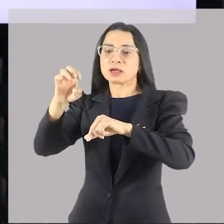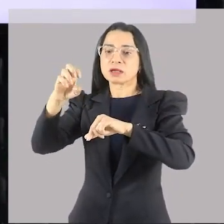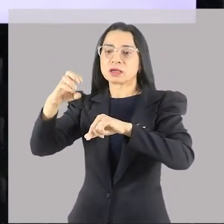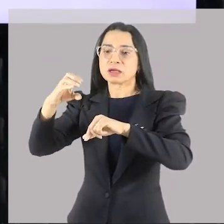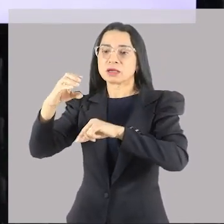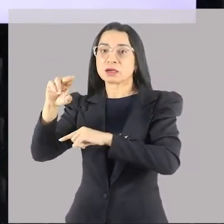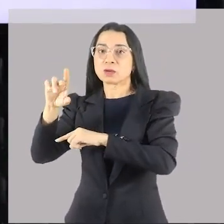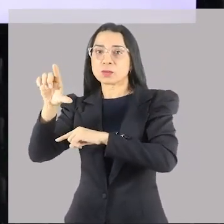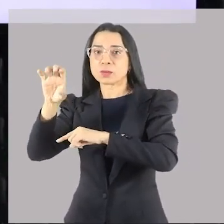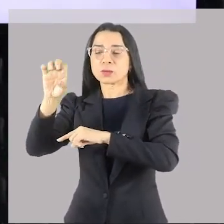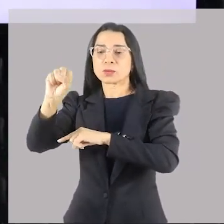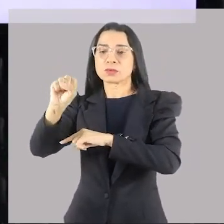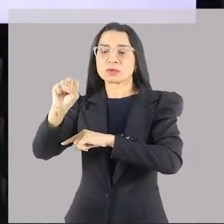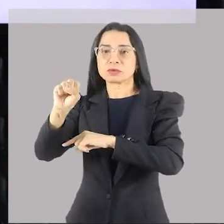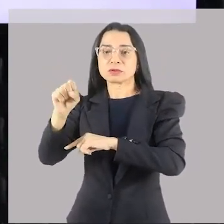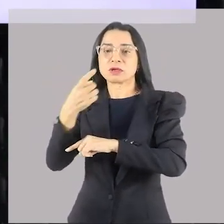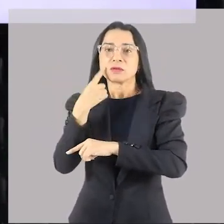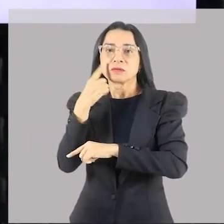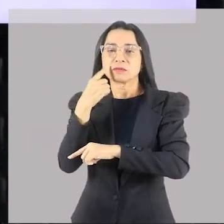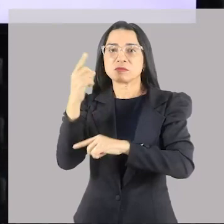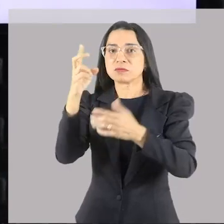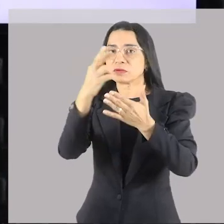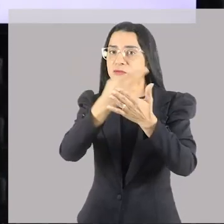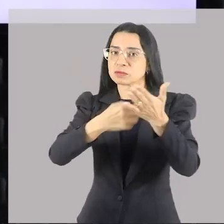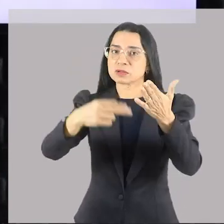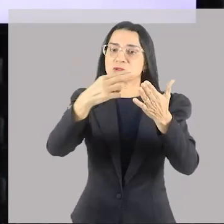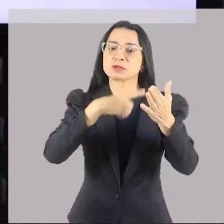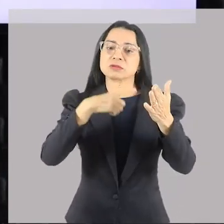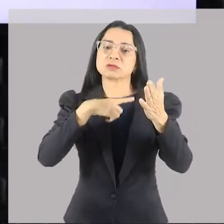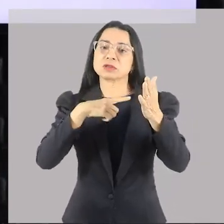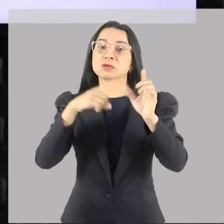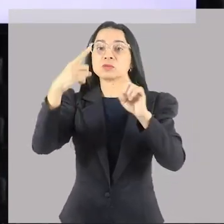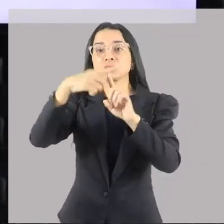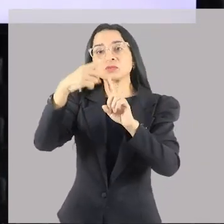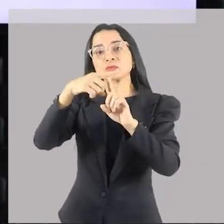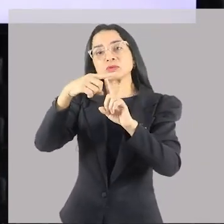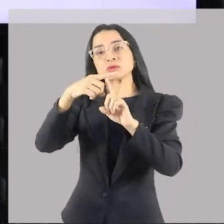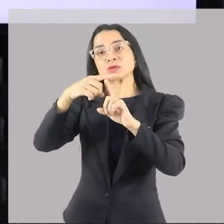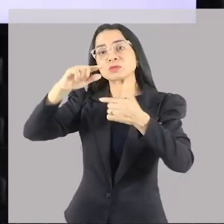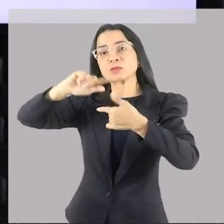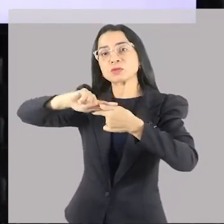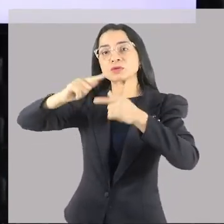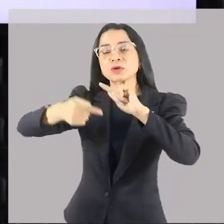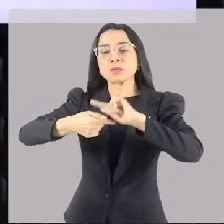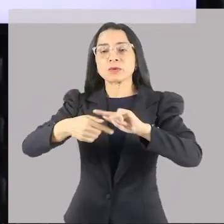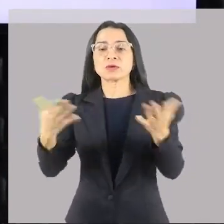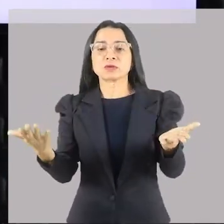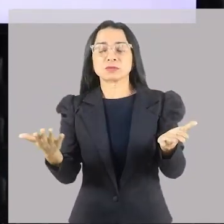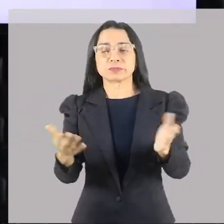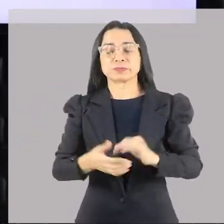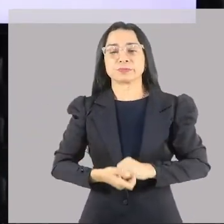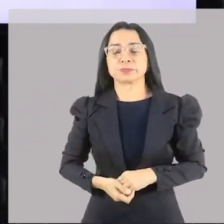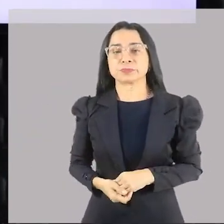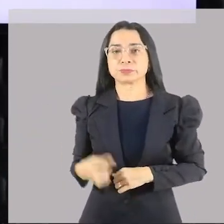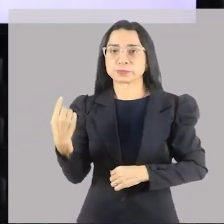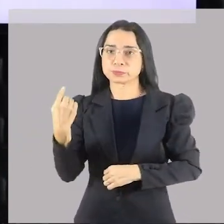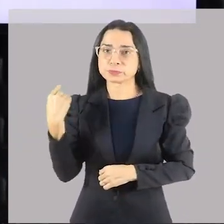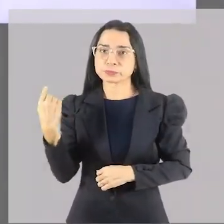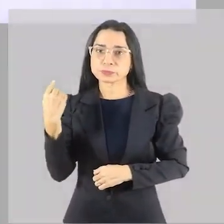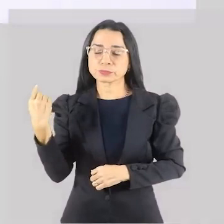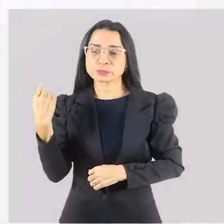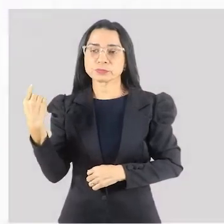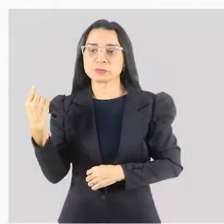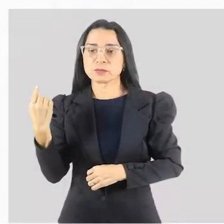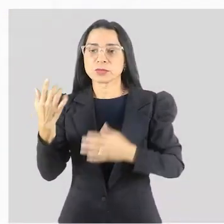desenhos das pinturas gregas, segue um padrão geométrico, a gente vai já entender isso. O artista na Grécia Antiga, ele se